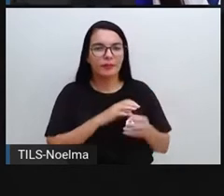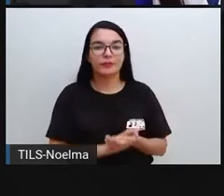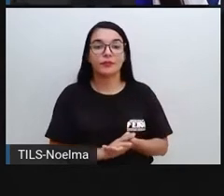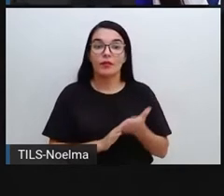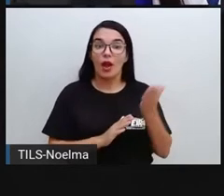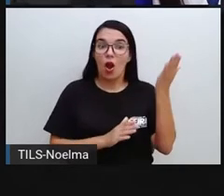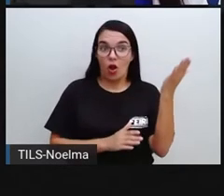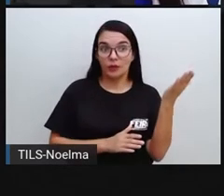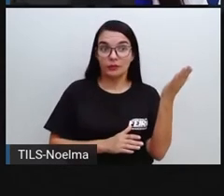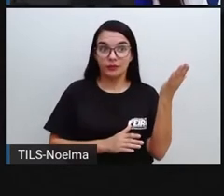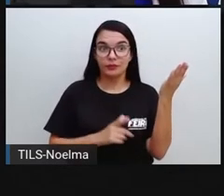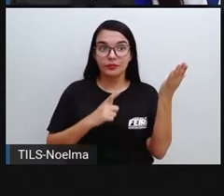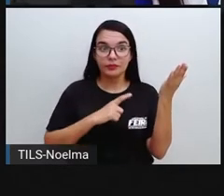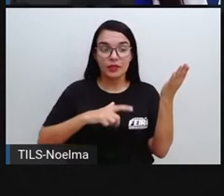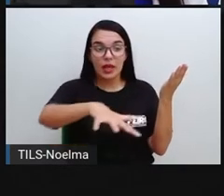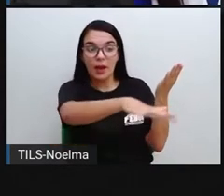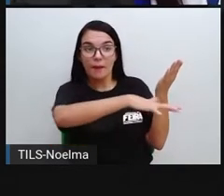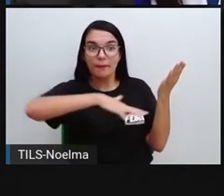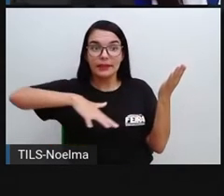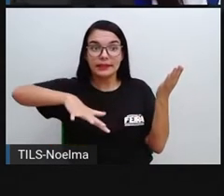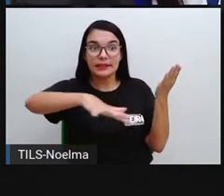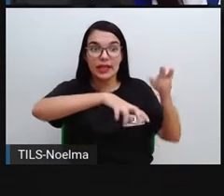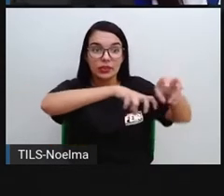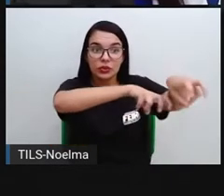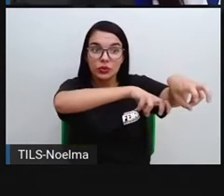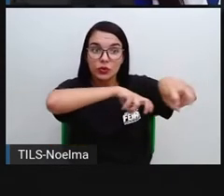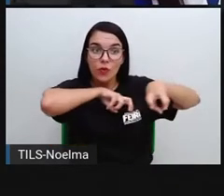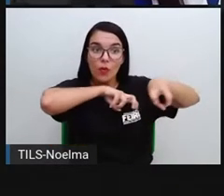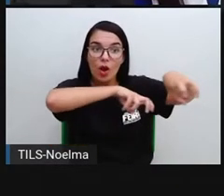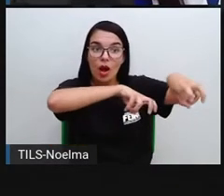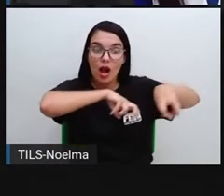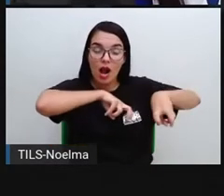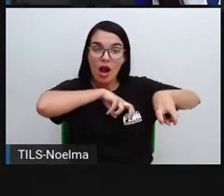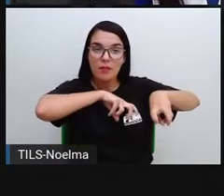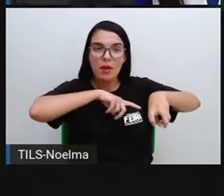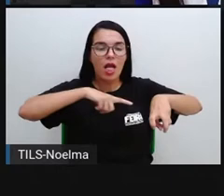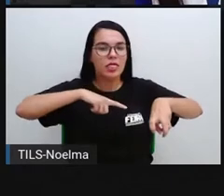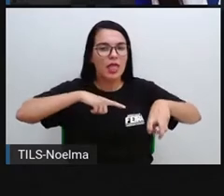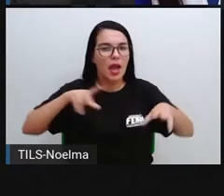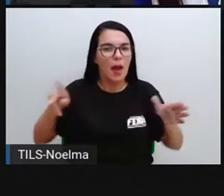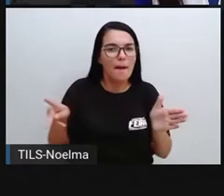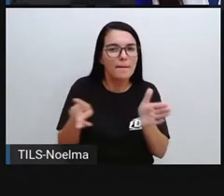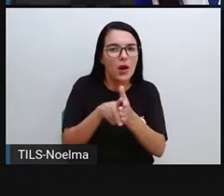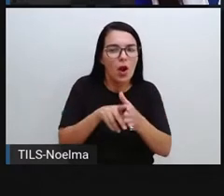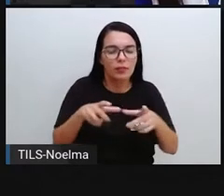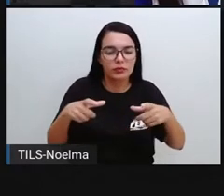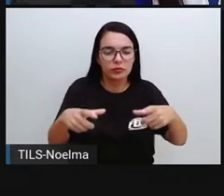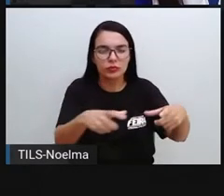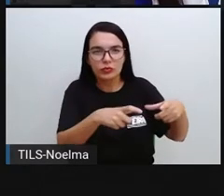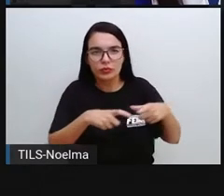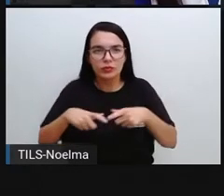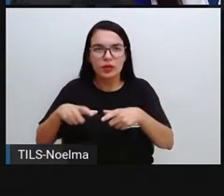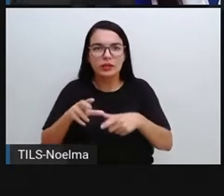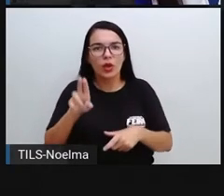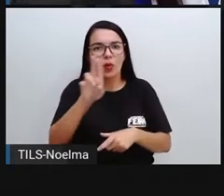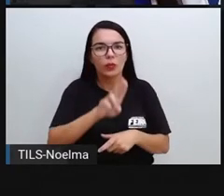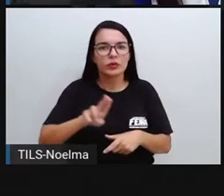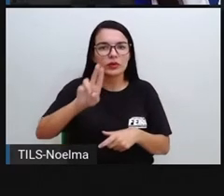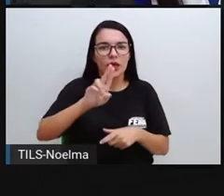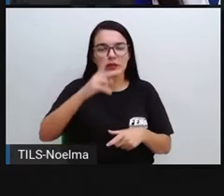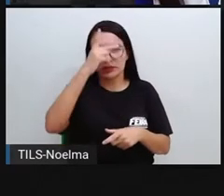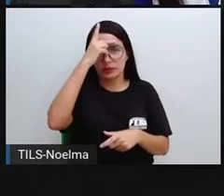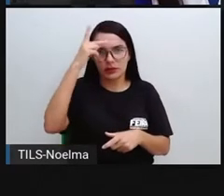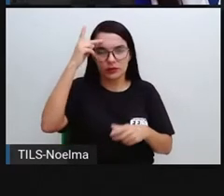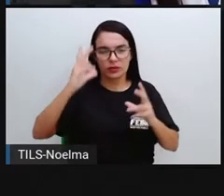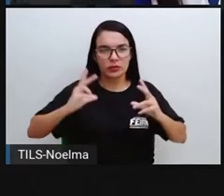As paisagens do campo ou rurais formam os espaços usados pelos seres humanos para, sobretudo,